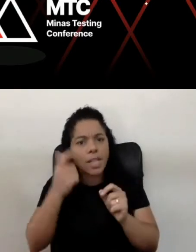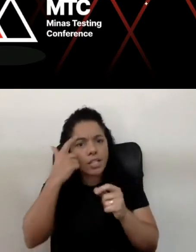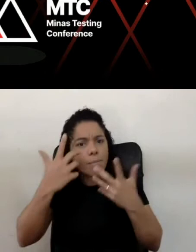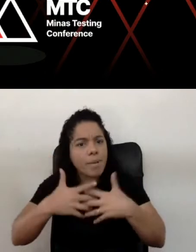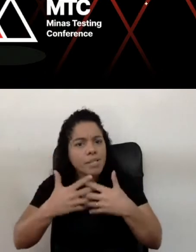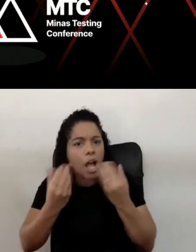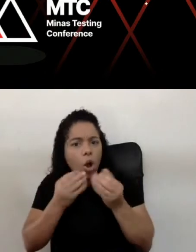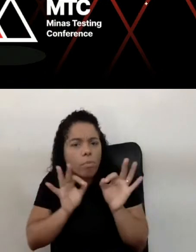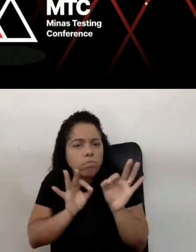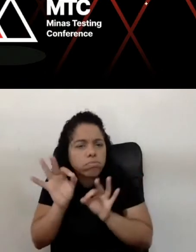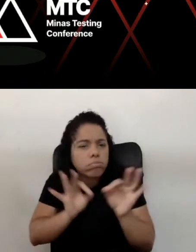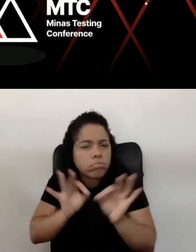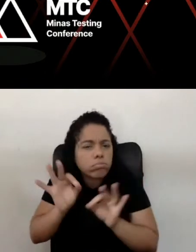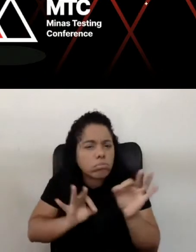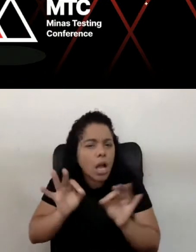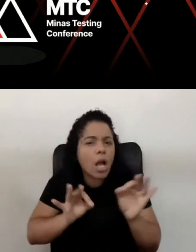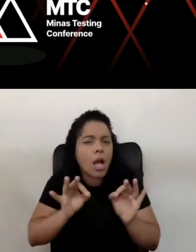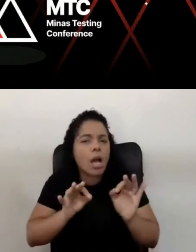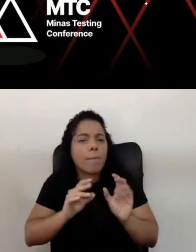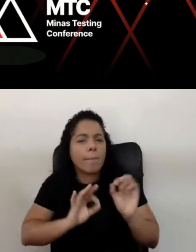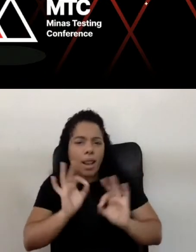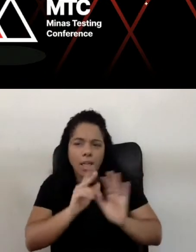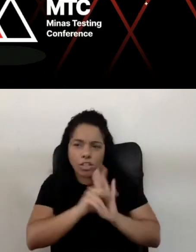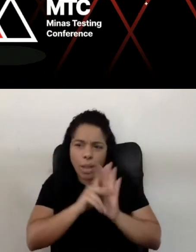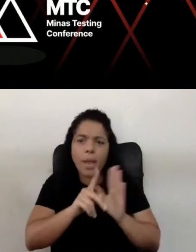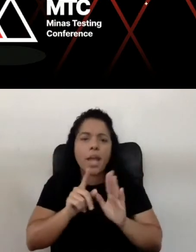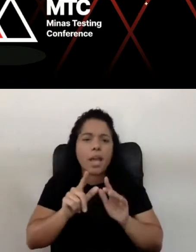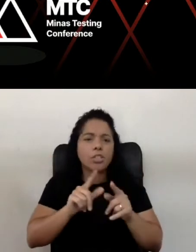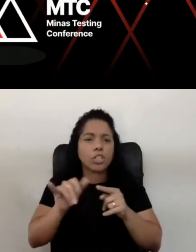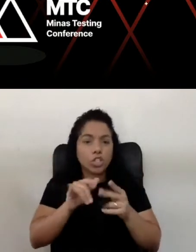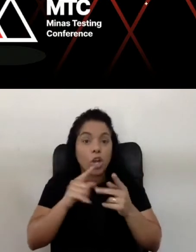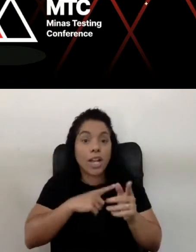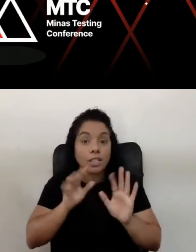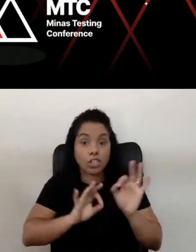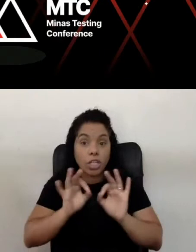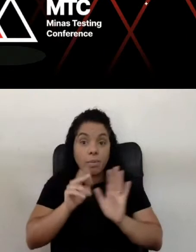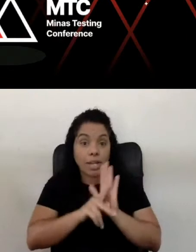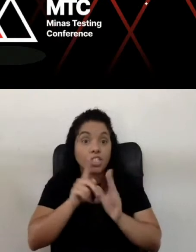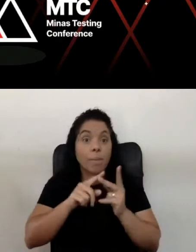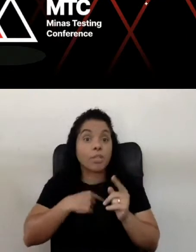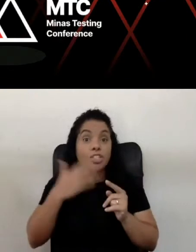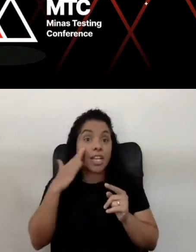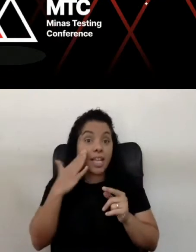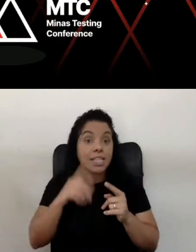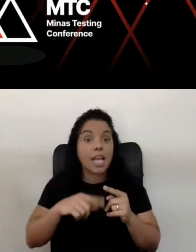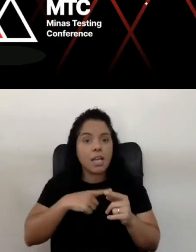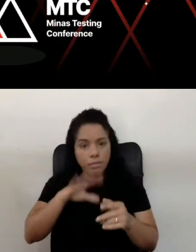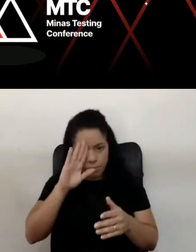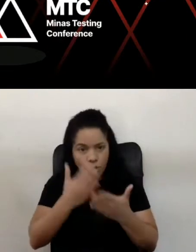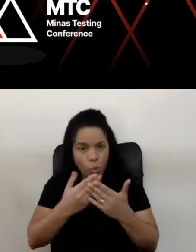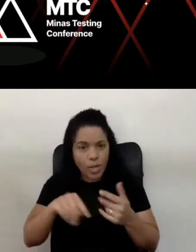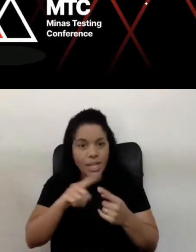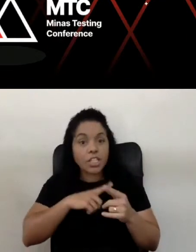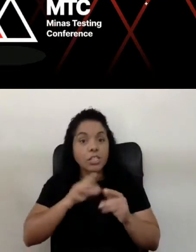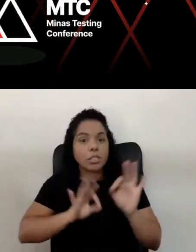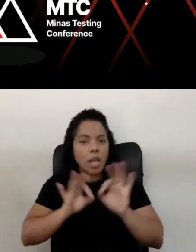no planejamento, de como que a gente pode planejar. Então, vem uma jornada bastante de planejamento. De entender, eu acredito muito que se a gente